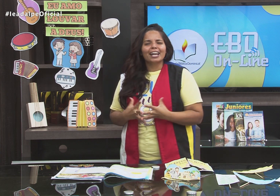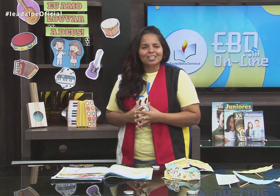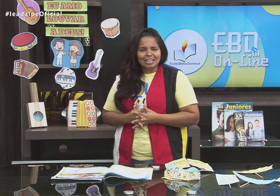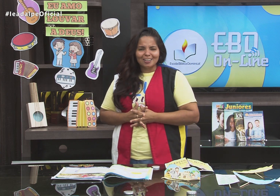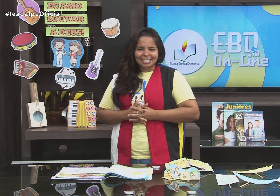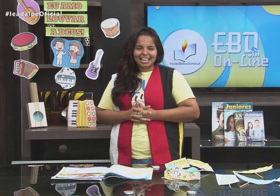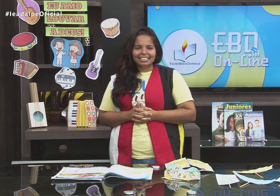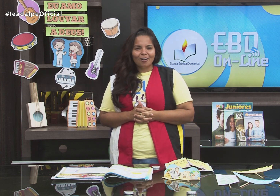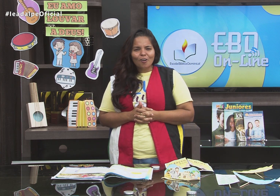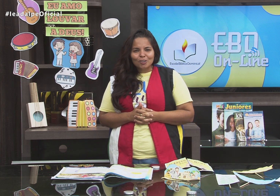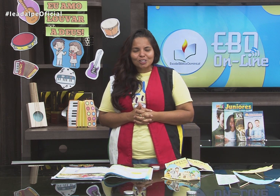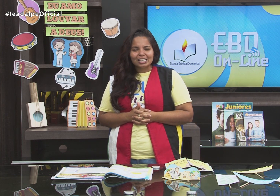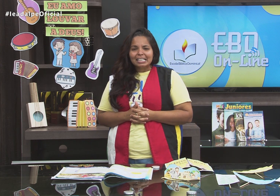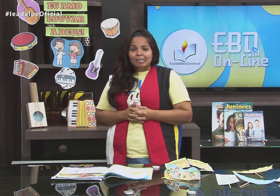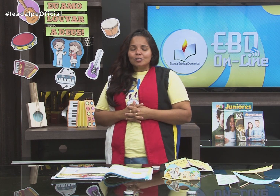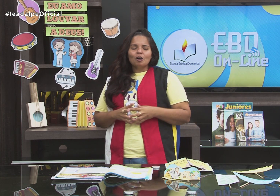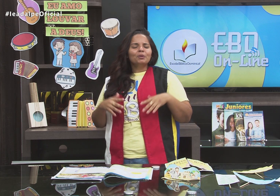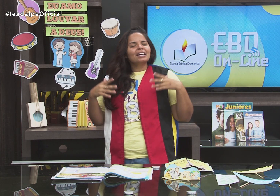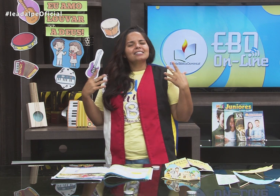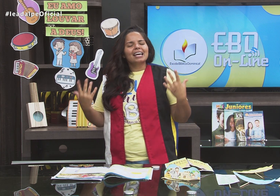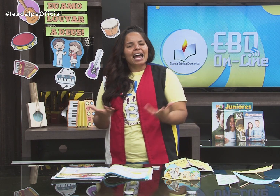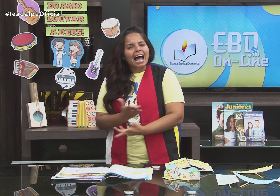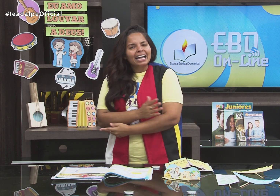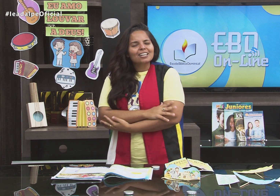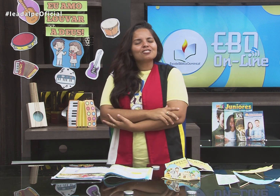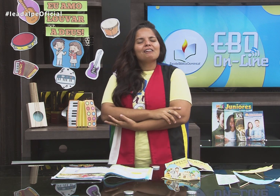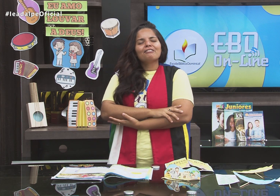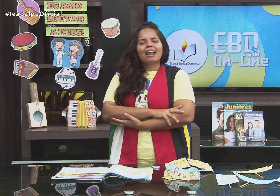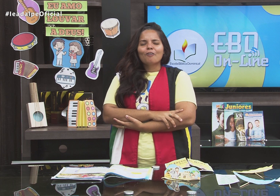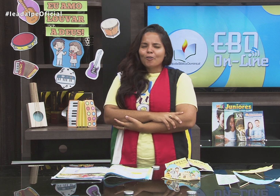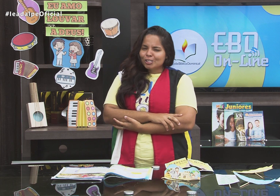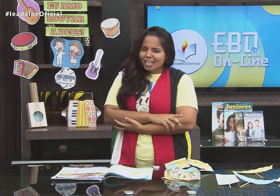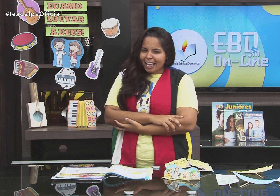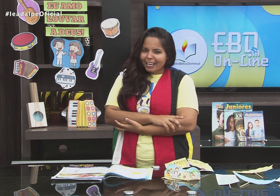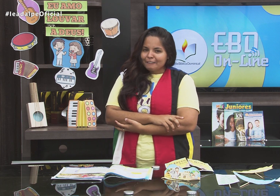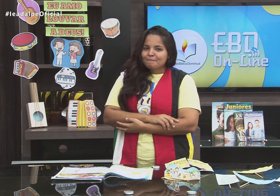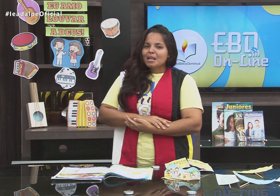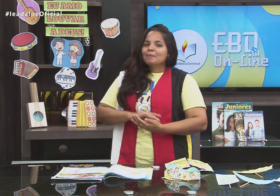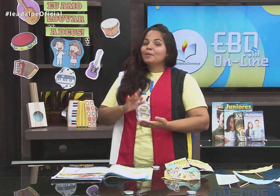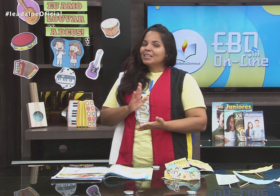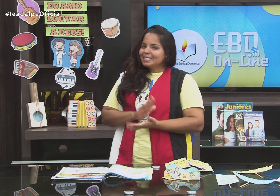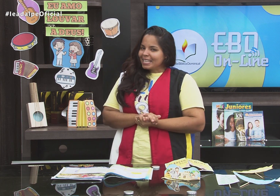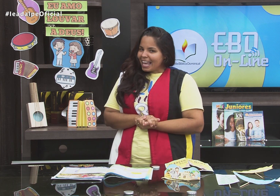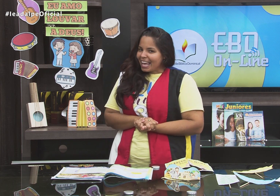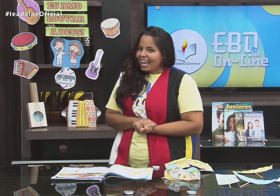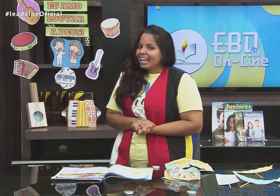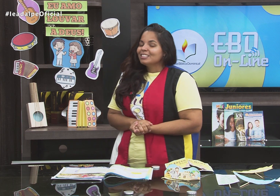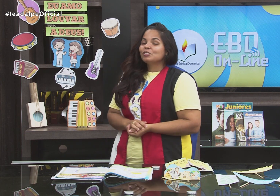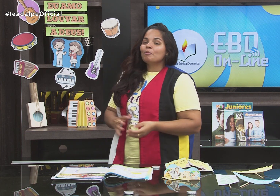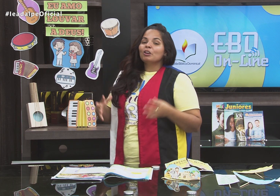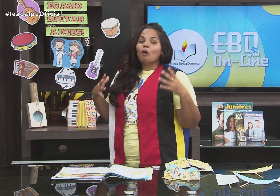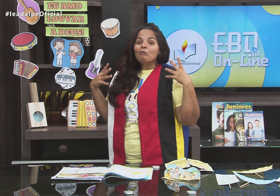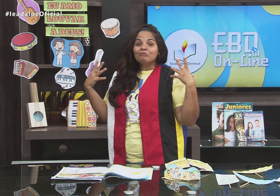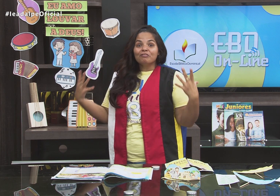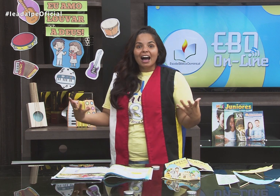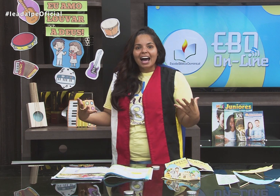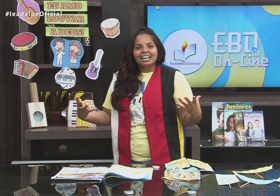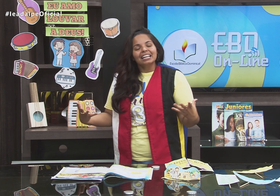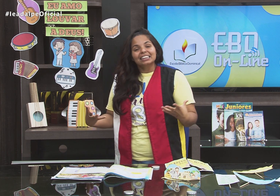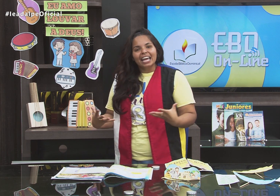coisa diferente na nossa salinha hoje? Sobre o que será que a gente vai falar hoje, hein? Pois é, sobre